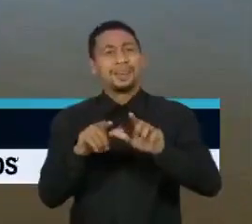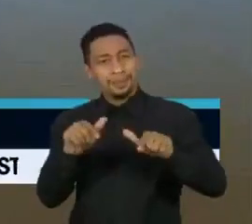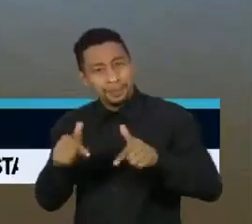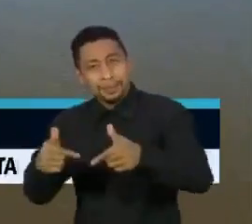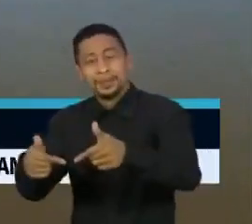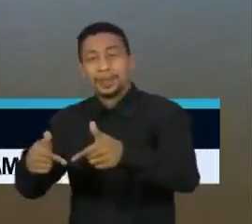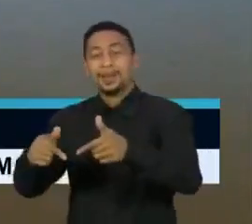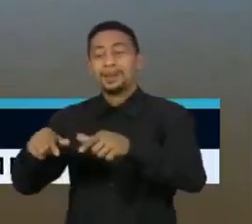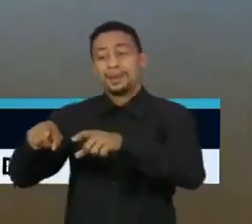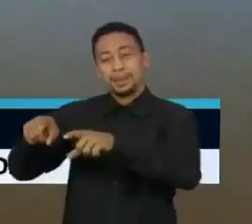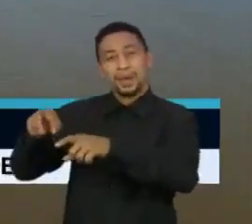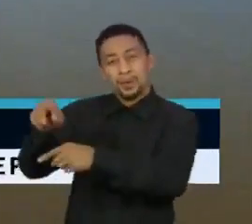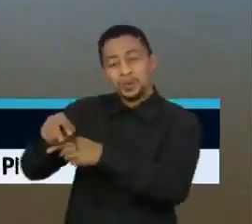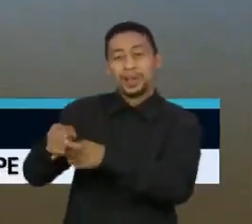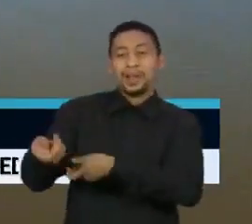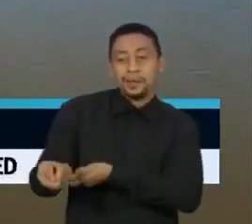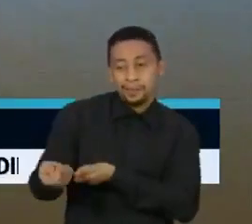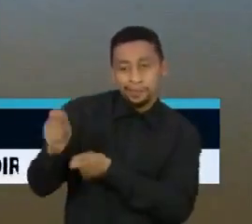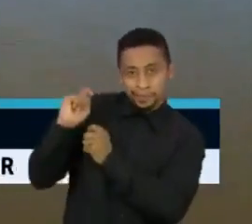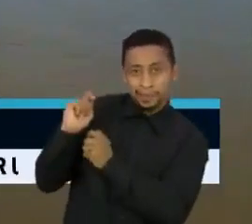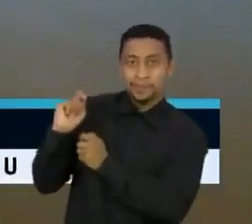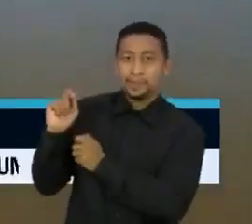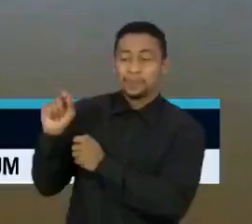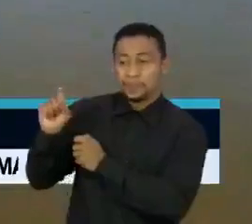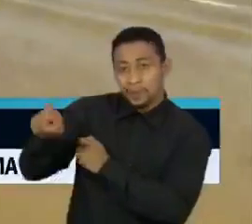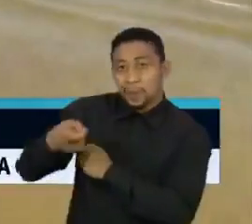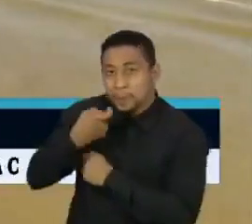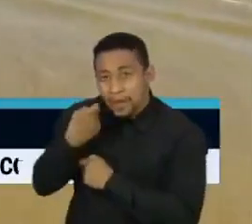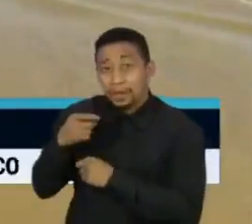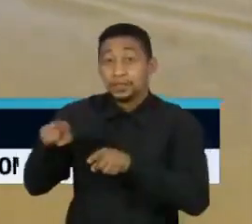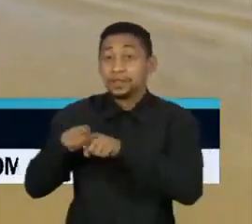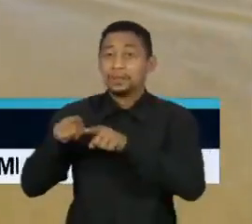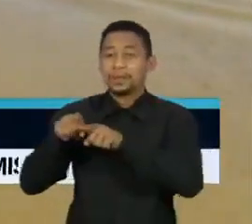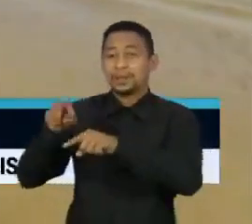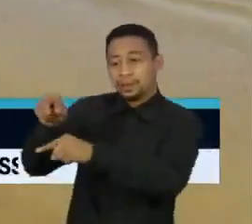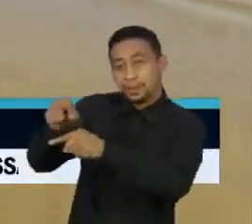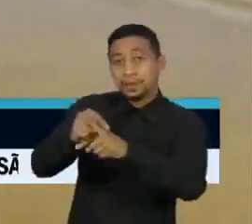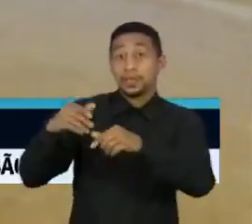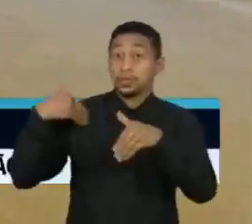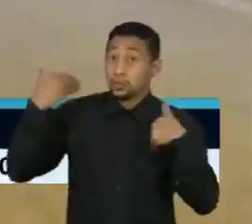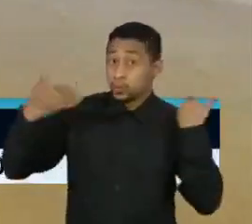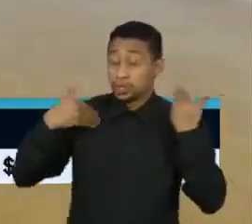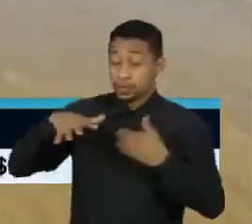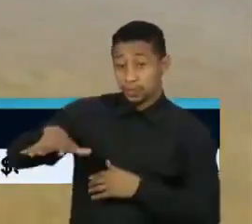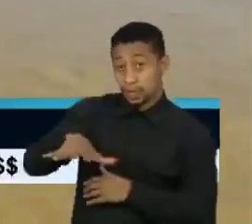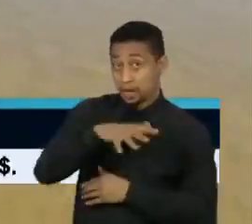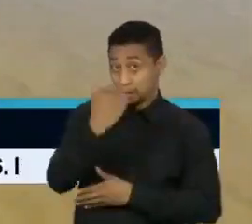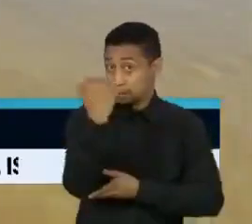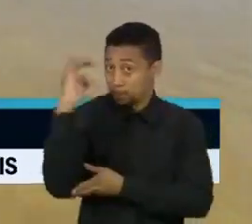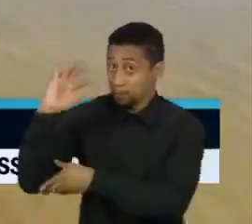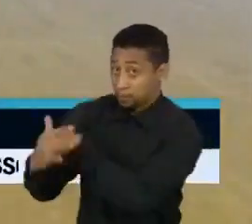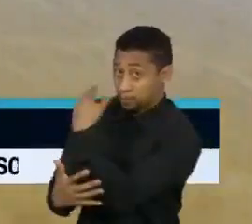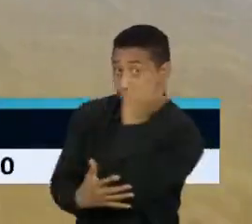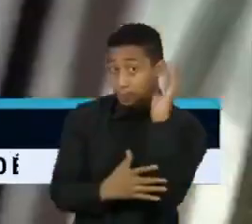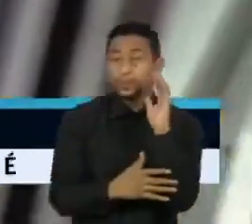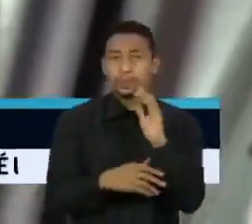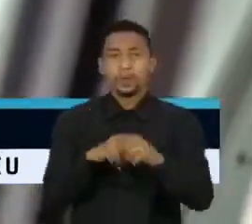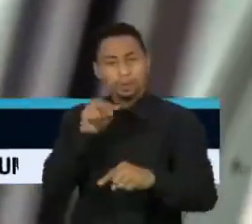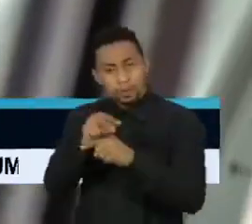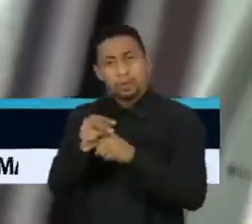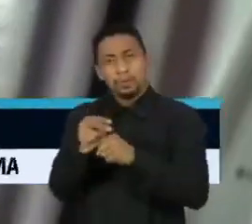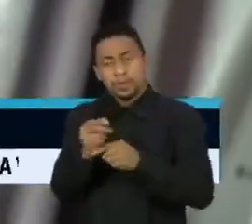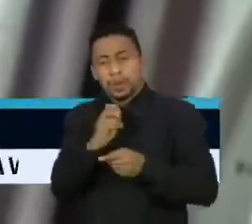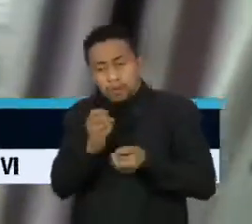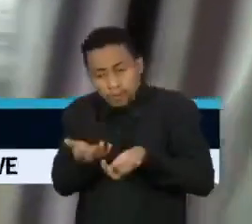bioeconomia, como pesca, piscicultura de espécies nativas e turismo ecológico. Para promover a infraestrutura verde,